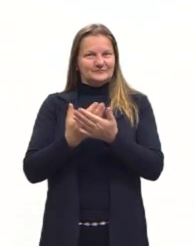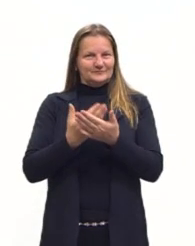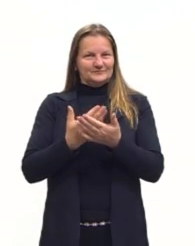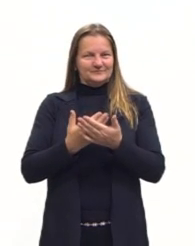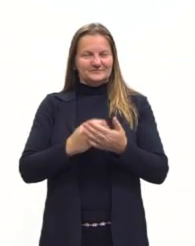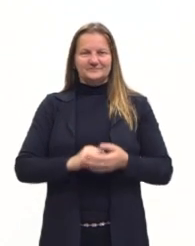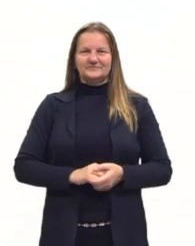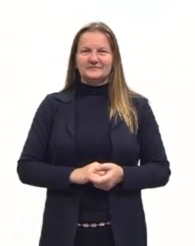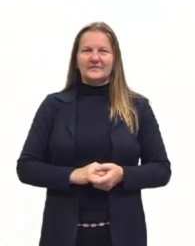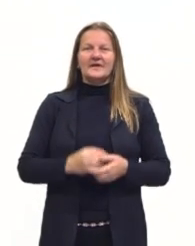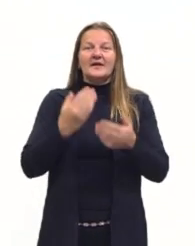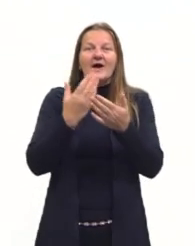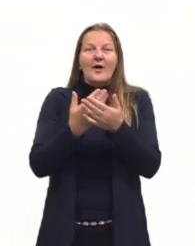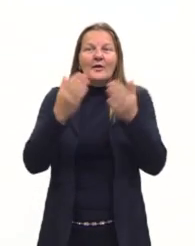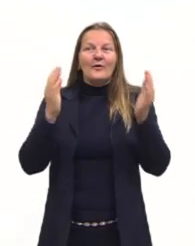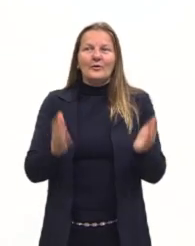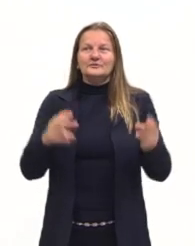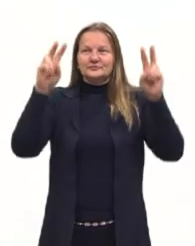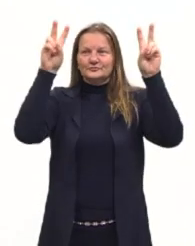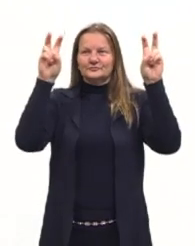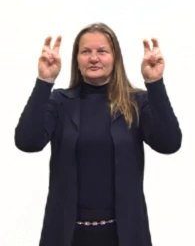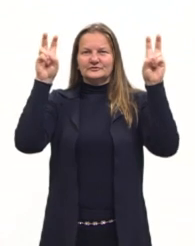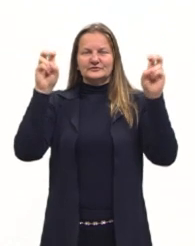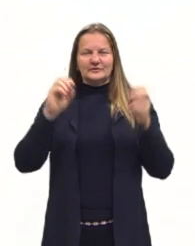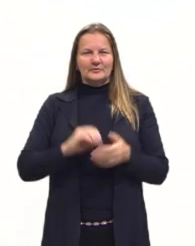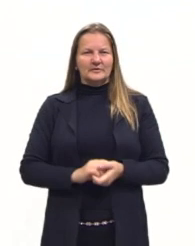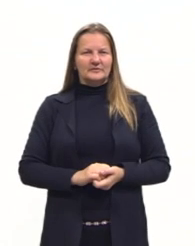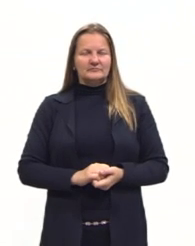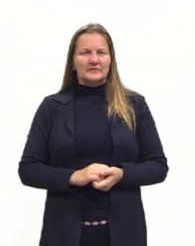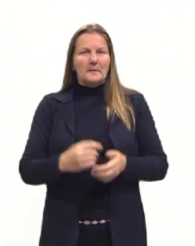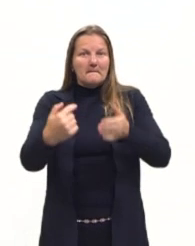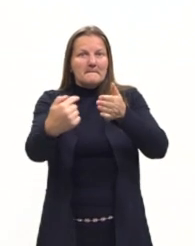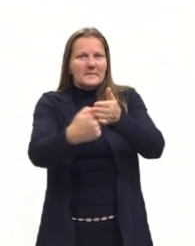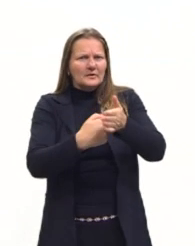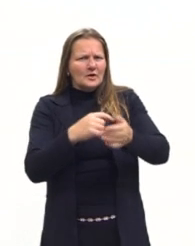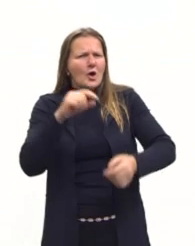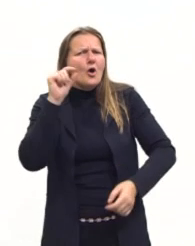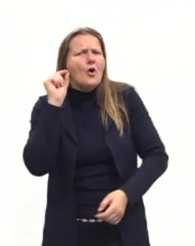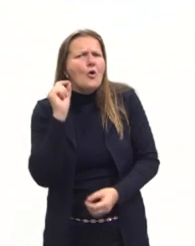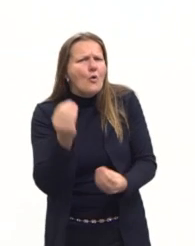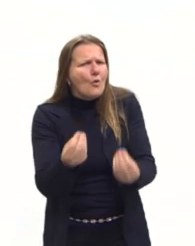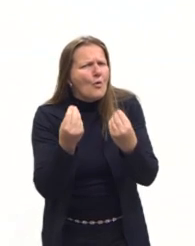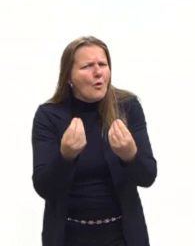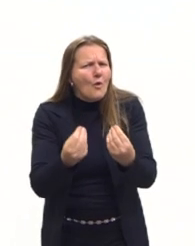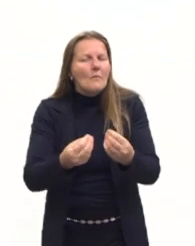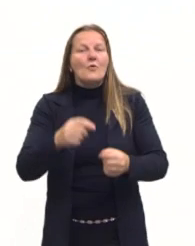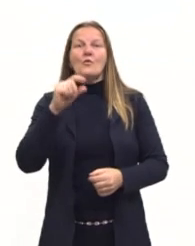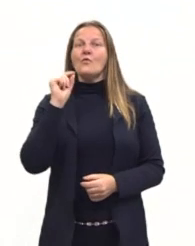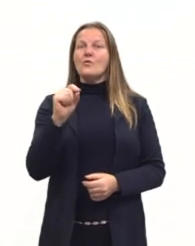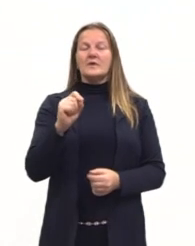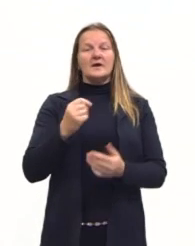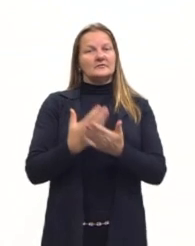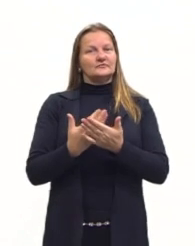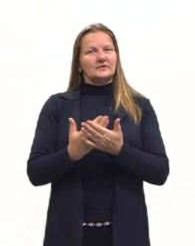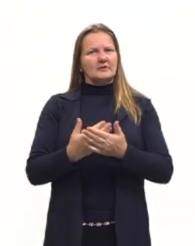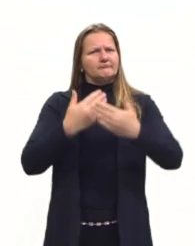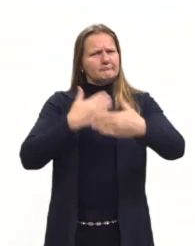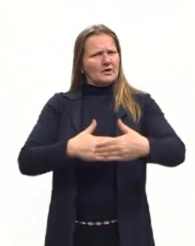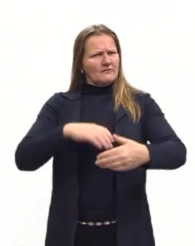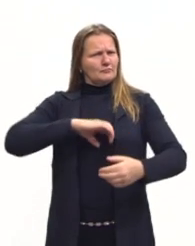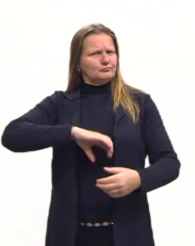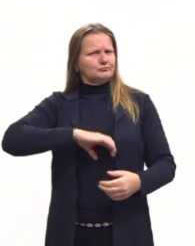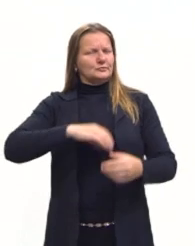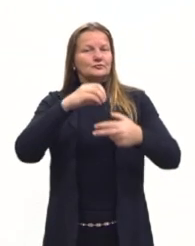A nossa aula hoje vai nos perguntar como e o que estudar para essa prova de língua